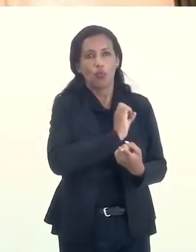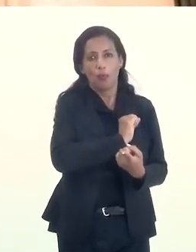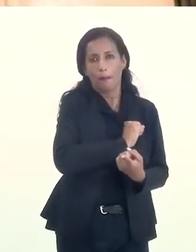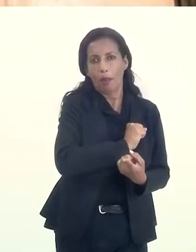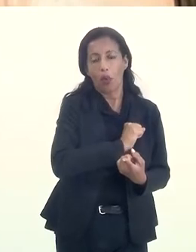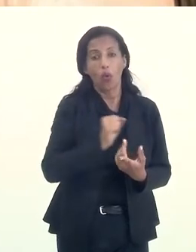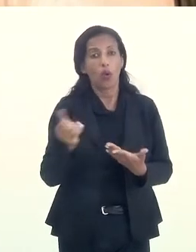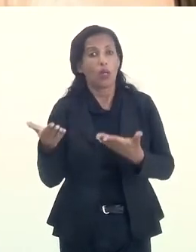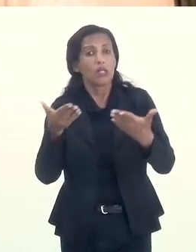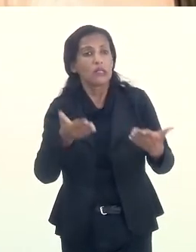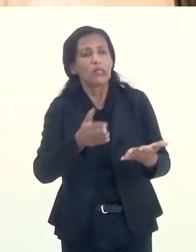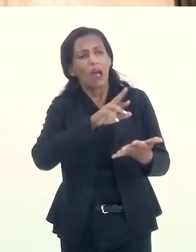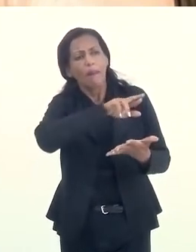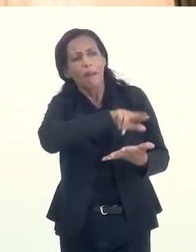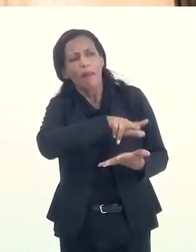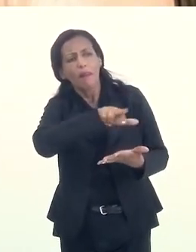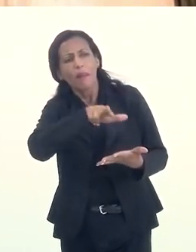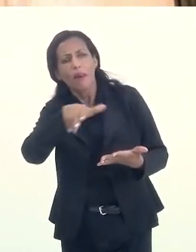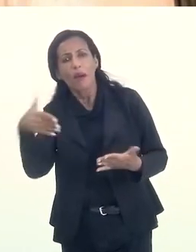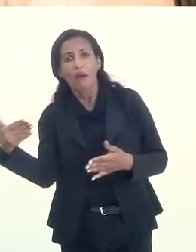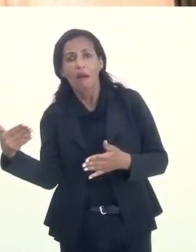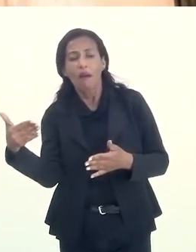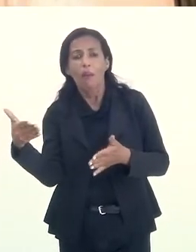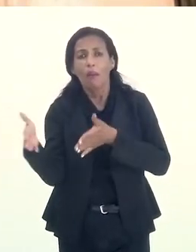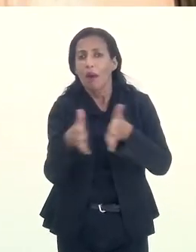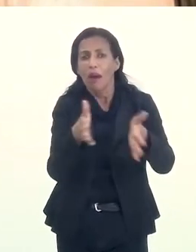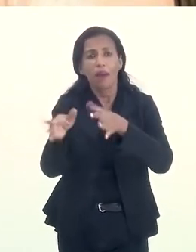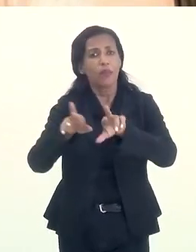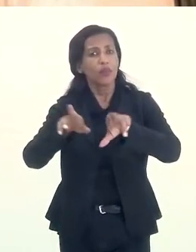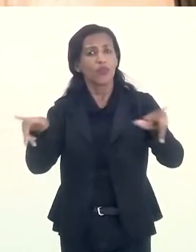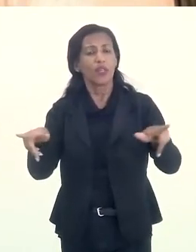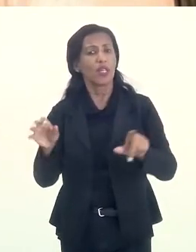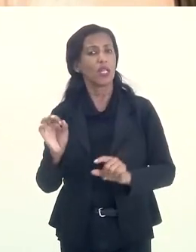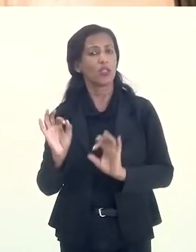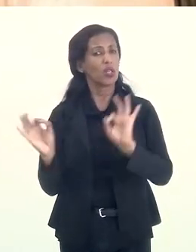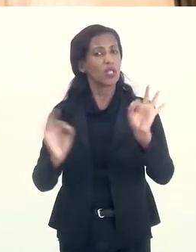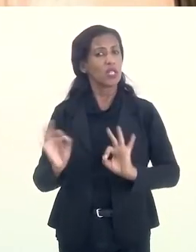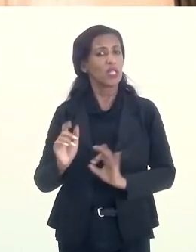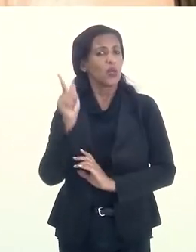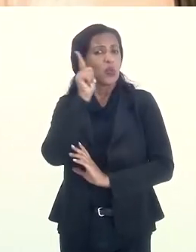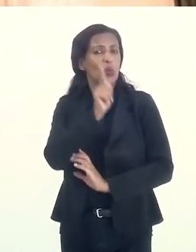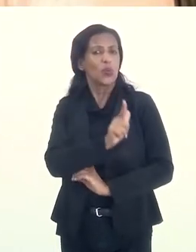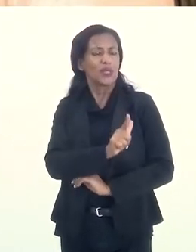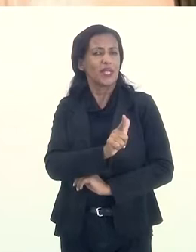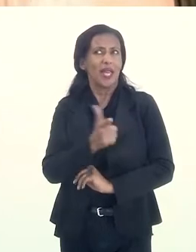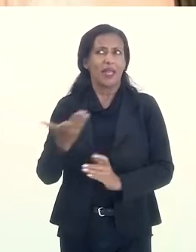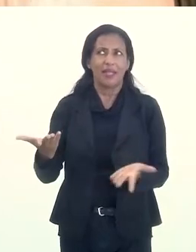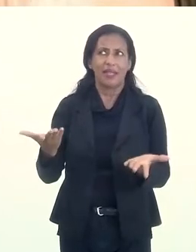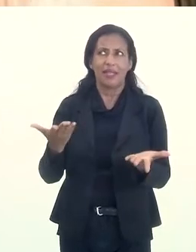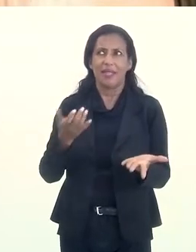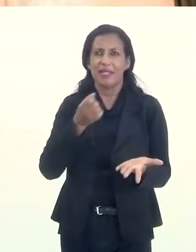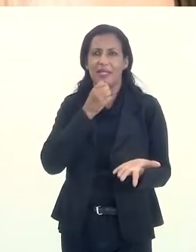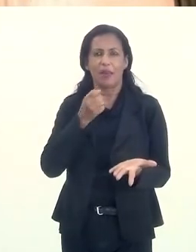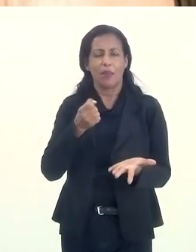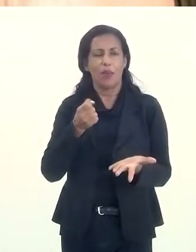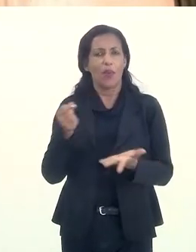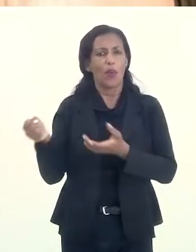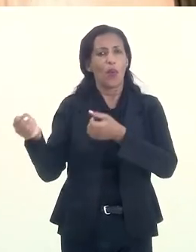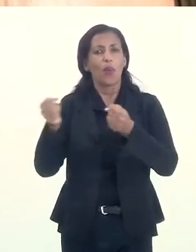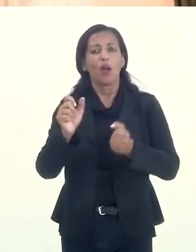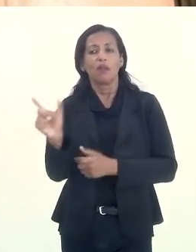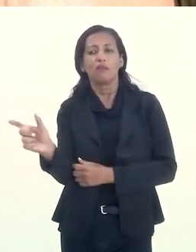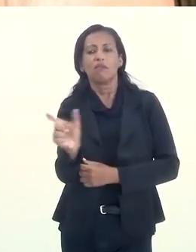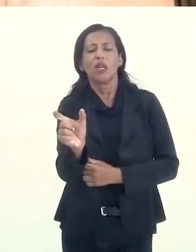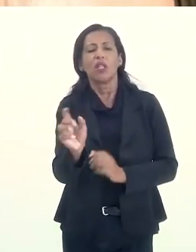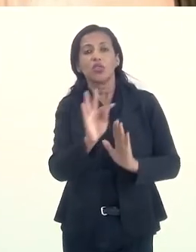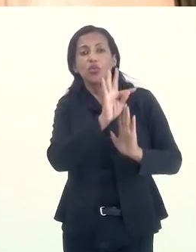ou de um poema se dá por múltiplas portas de entrada. Ninguém consegue esgotar o potencial